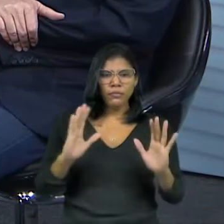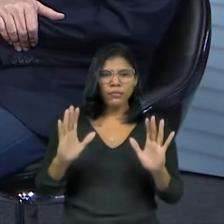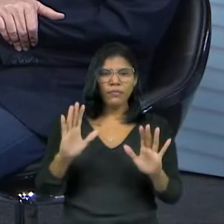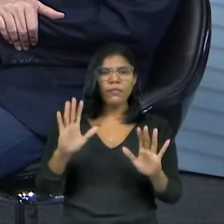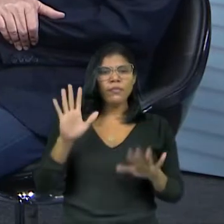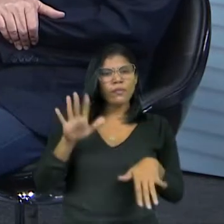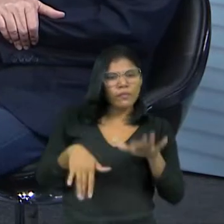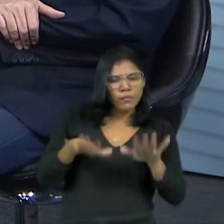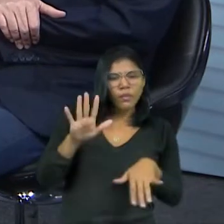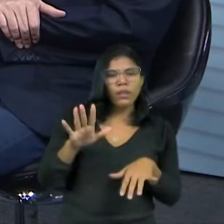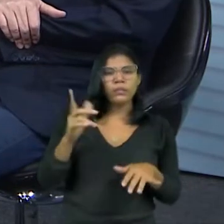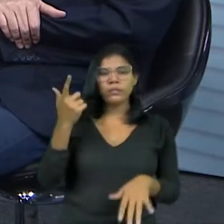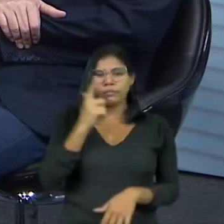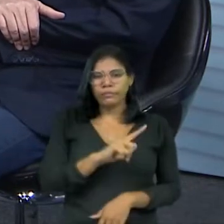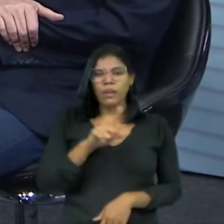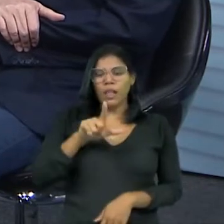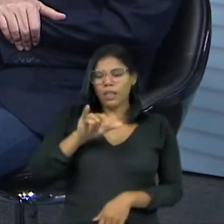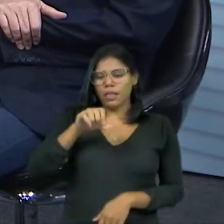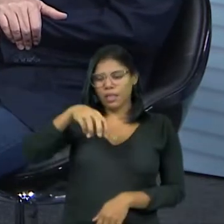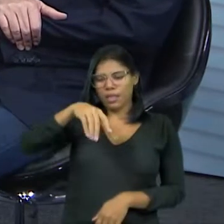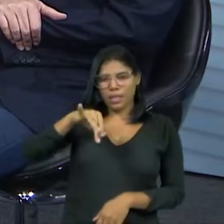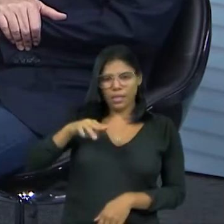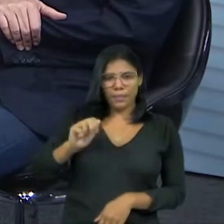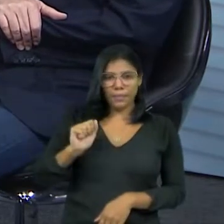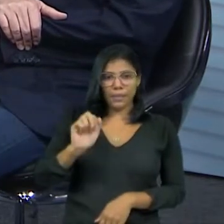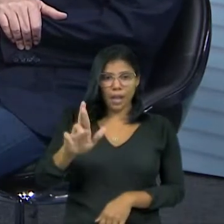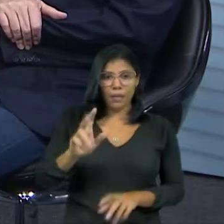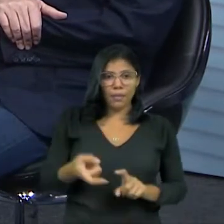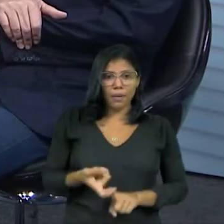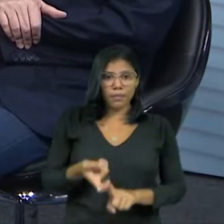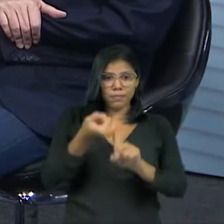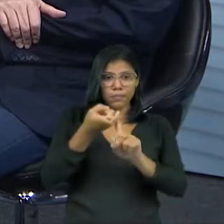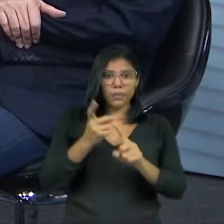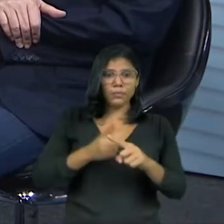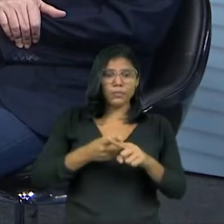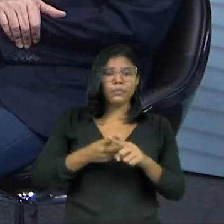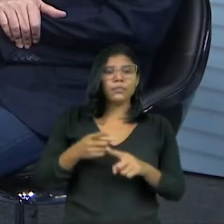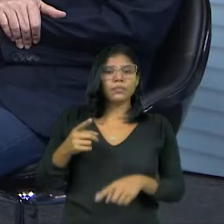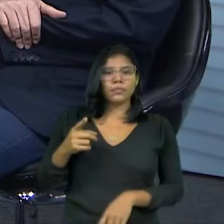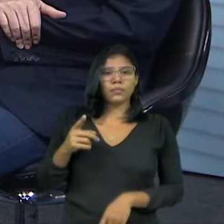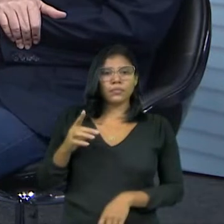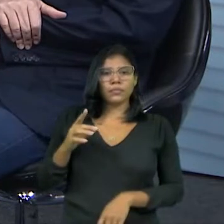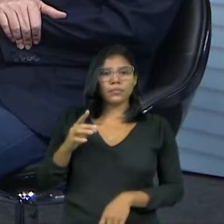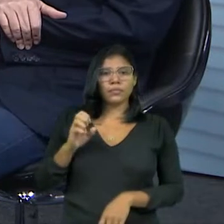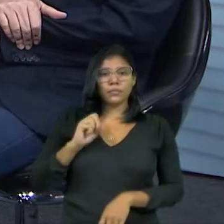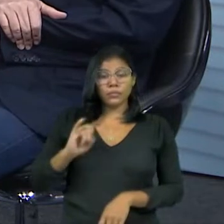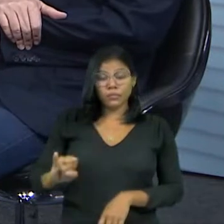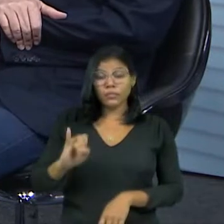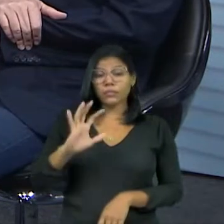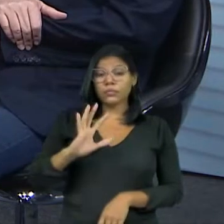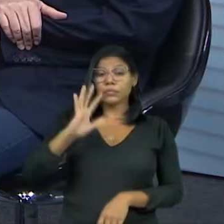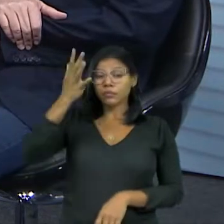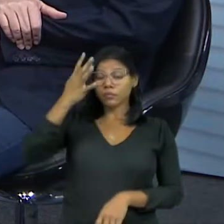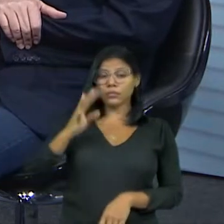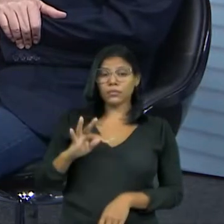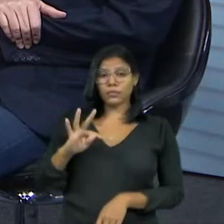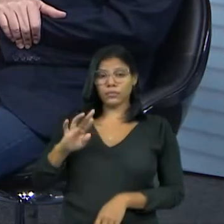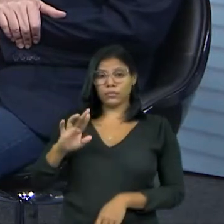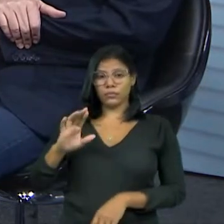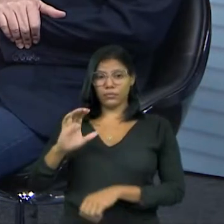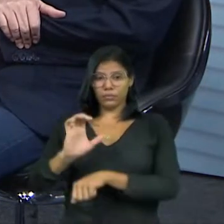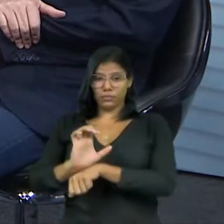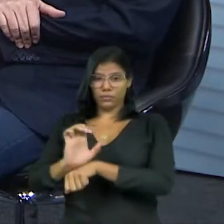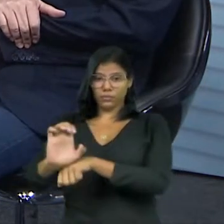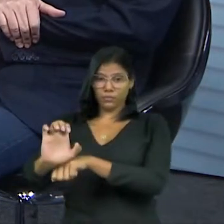eliminar. Tem a possibilidade de conseguir eliminar para suspender. Porque essa decisão do Tribunal de Contas for suspensa, né? Então, está...